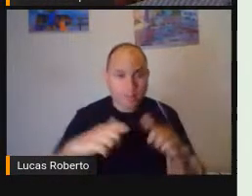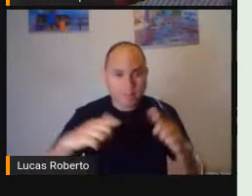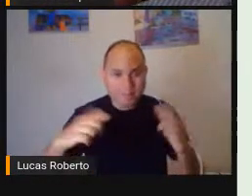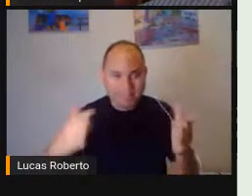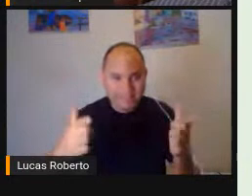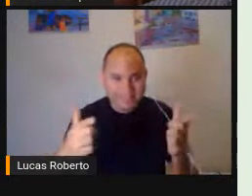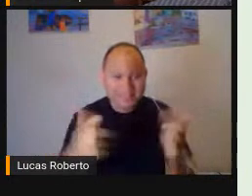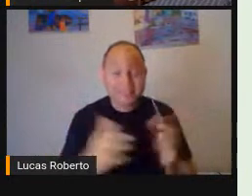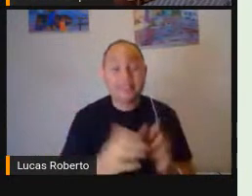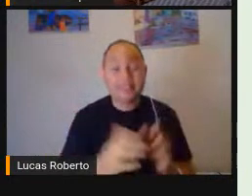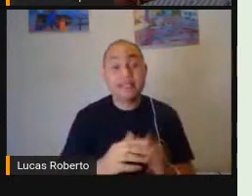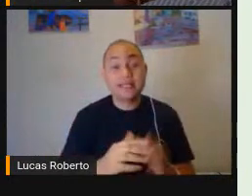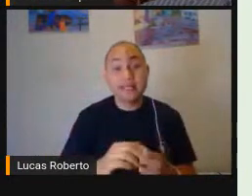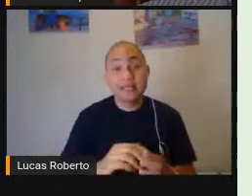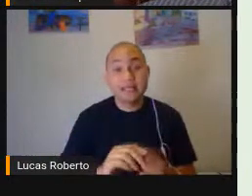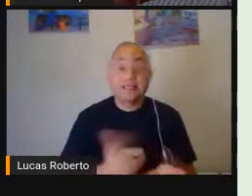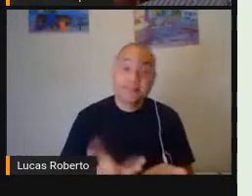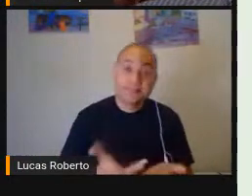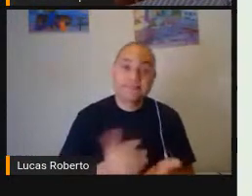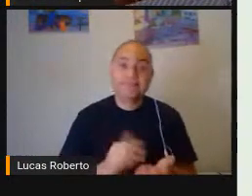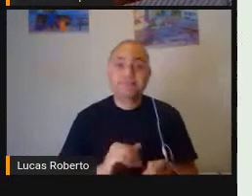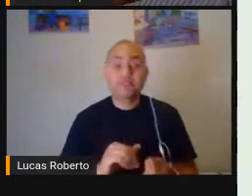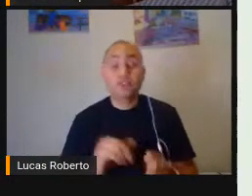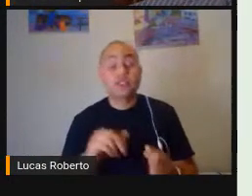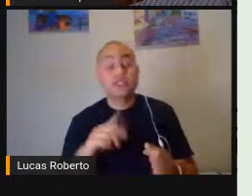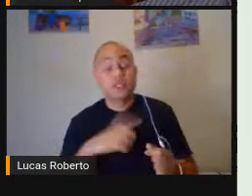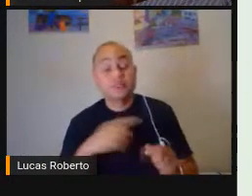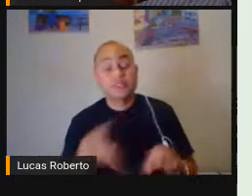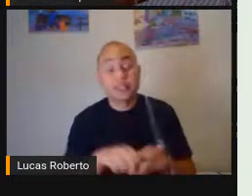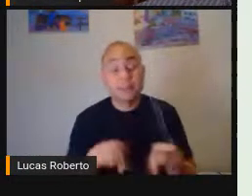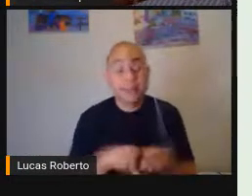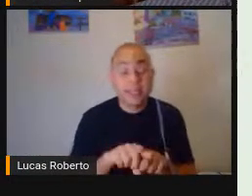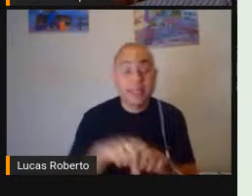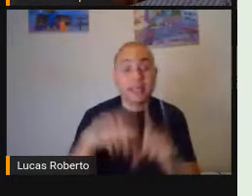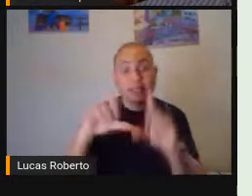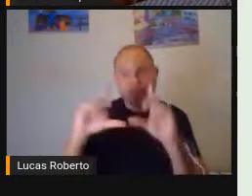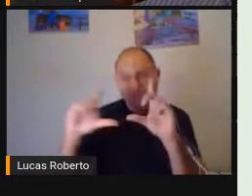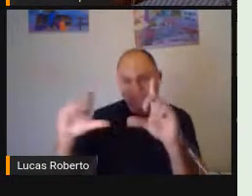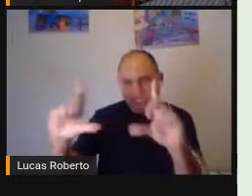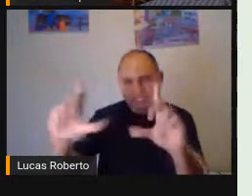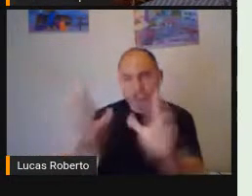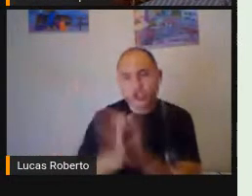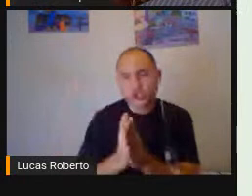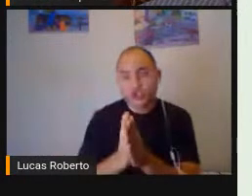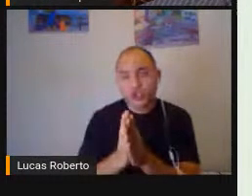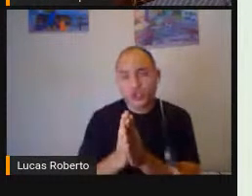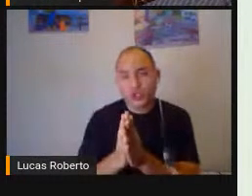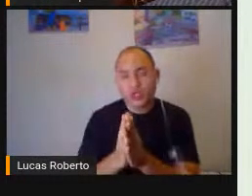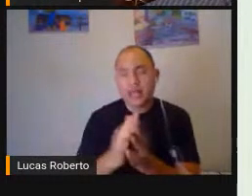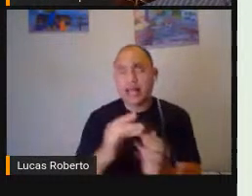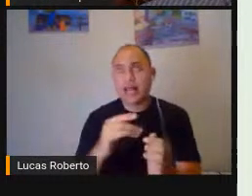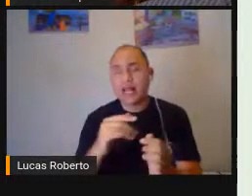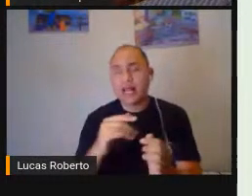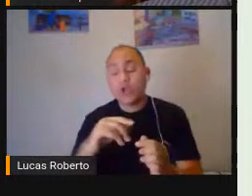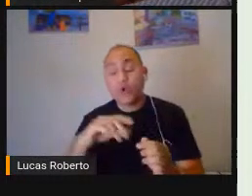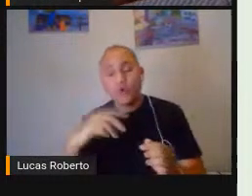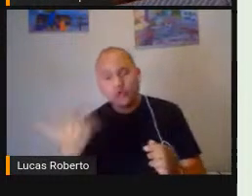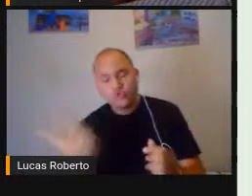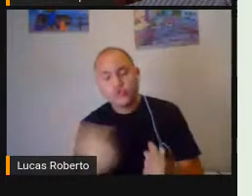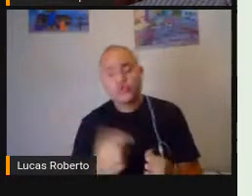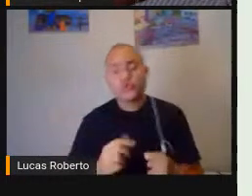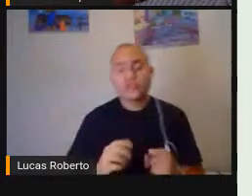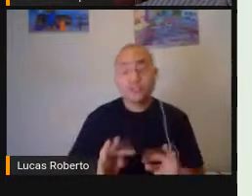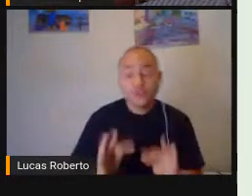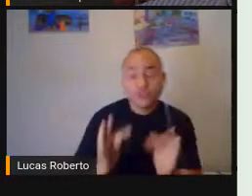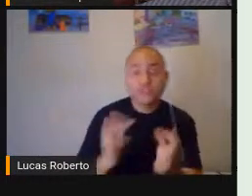Colocamos aqui Algumas imagens E alguns recursos De acessibilidade Ao computador Que é uma outra categoria Que ela